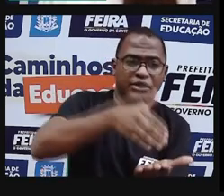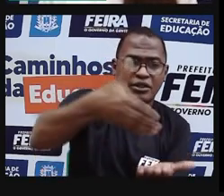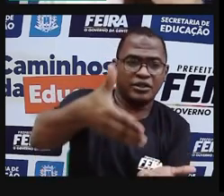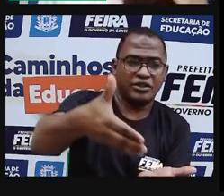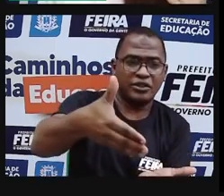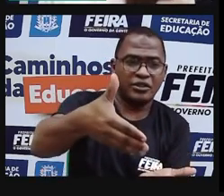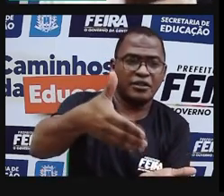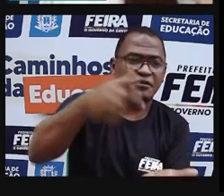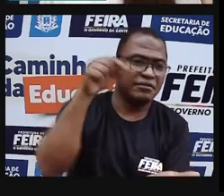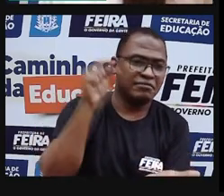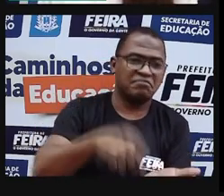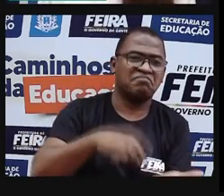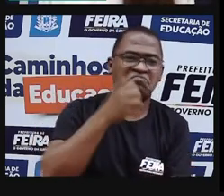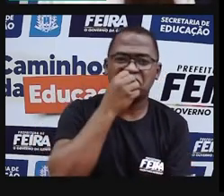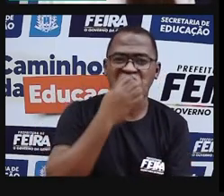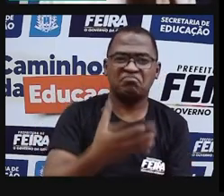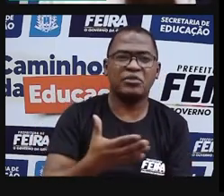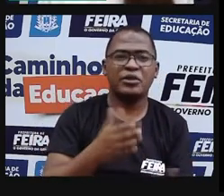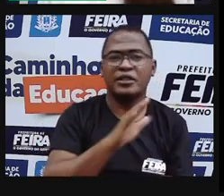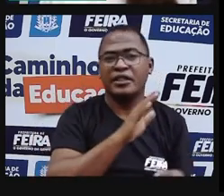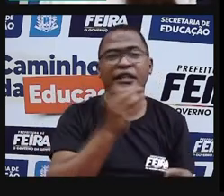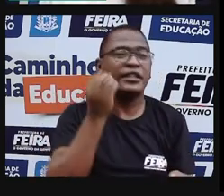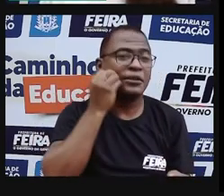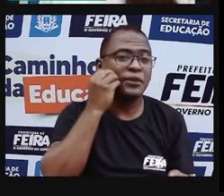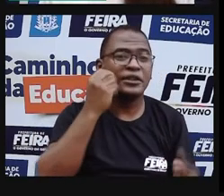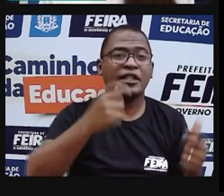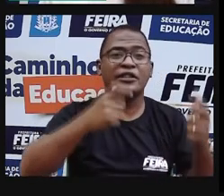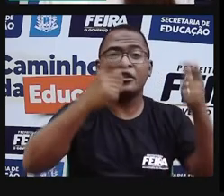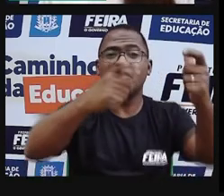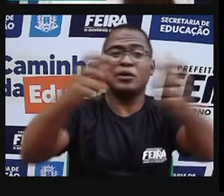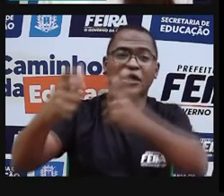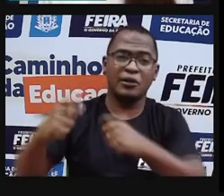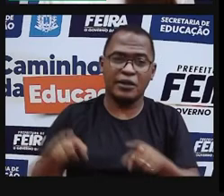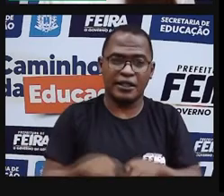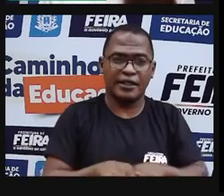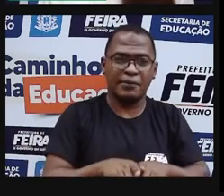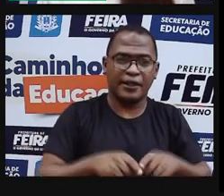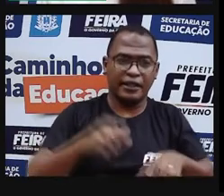tem possibilidades, além da literatura de cordel.